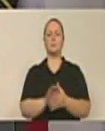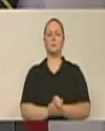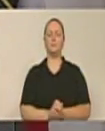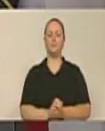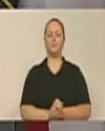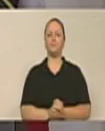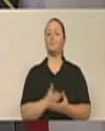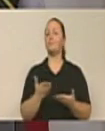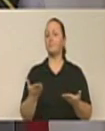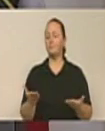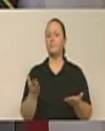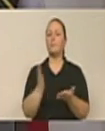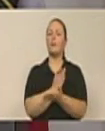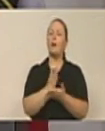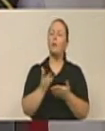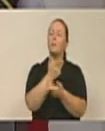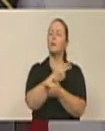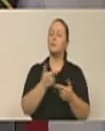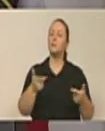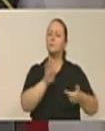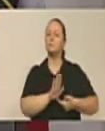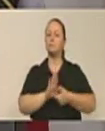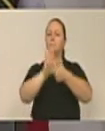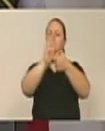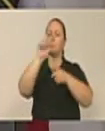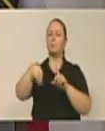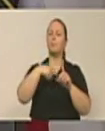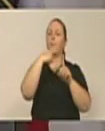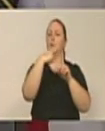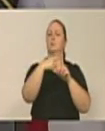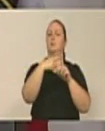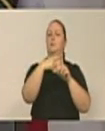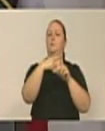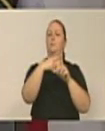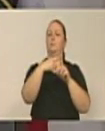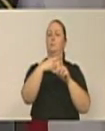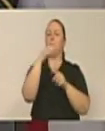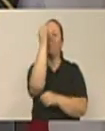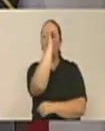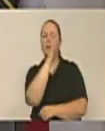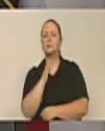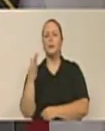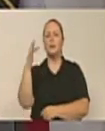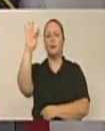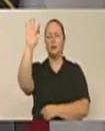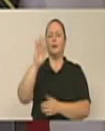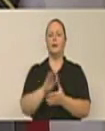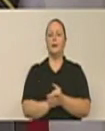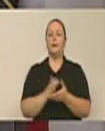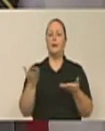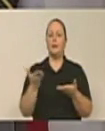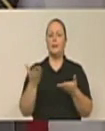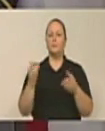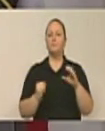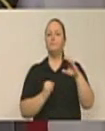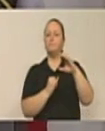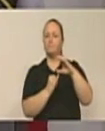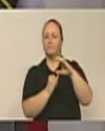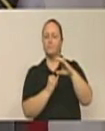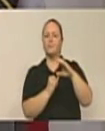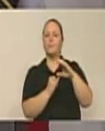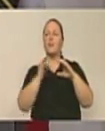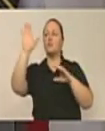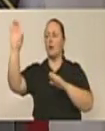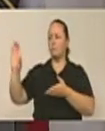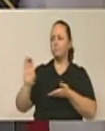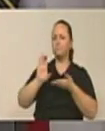Por fim, alguns destaques positivos, a nível de Brasil, de governo federal. O Instituto Federal de Blumenau recebeu a emenda do deputado federal no valor de R